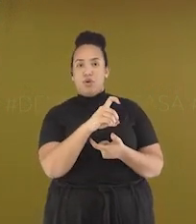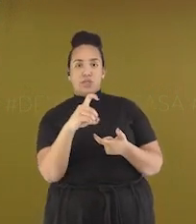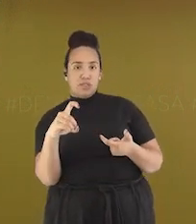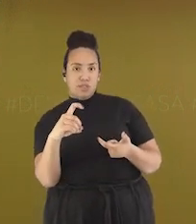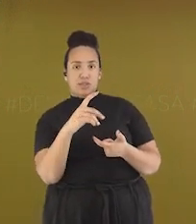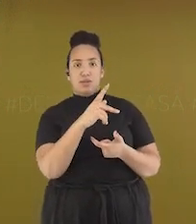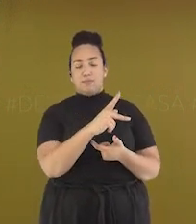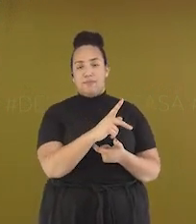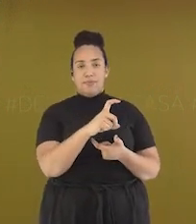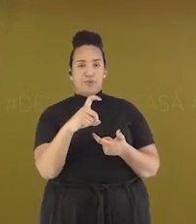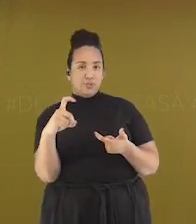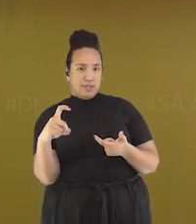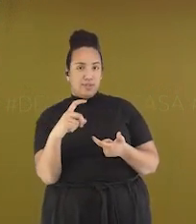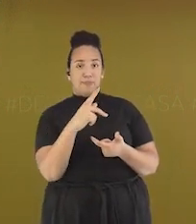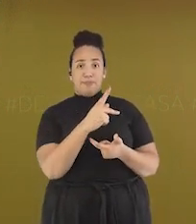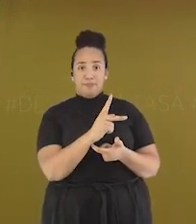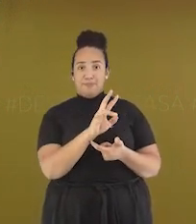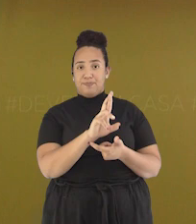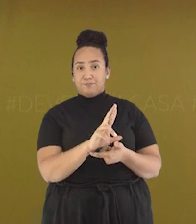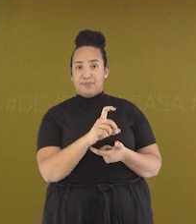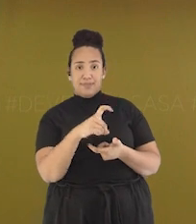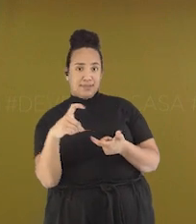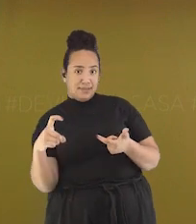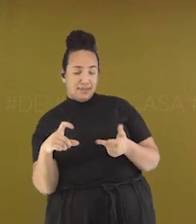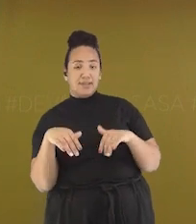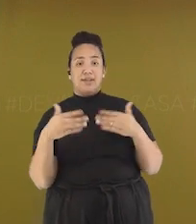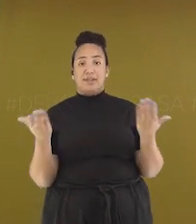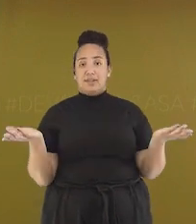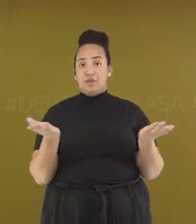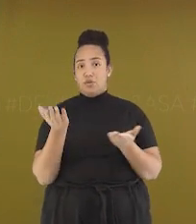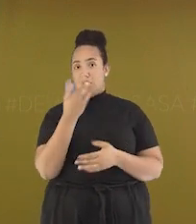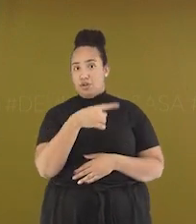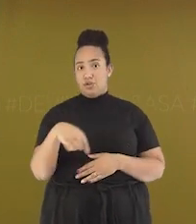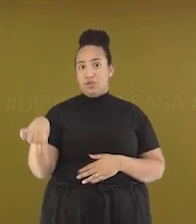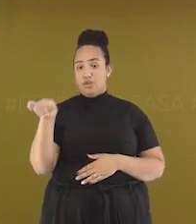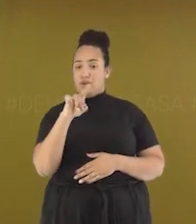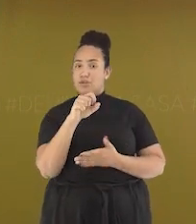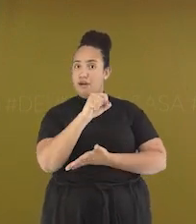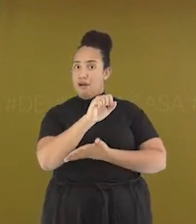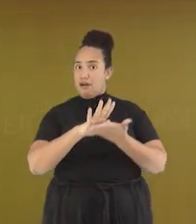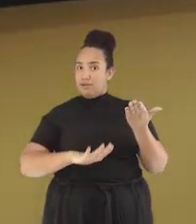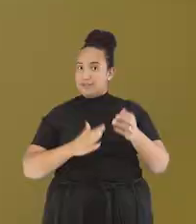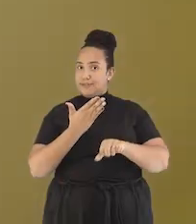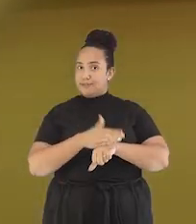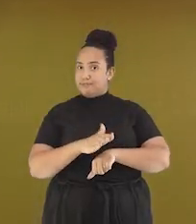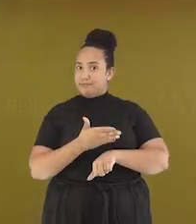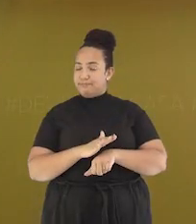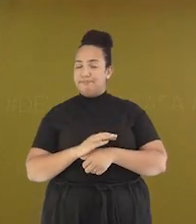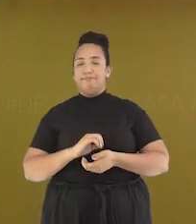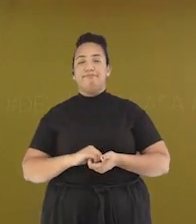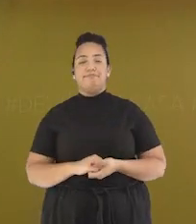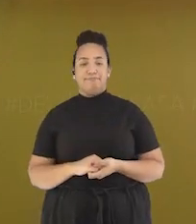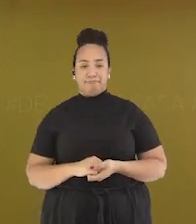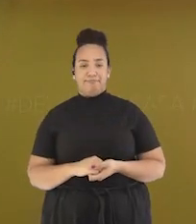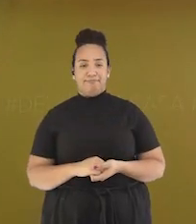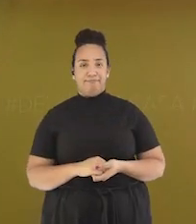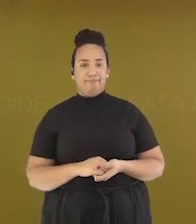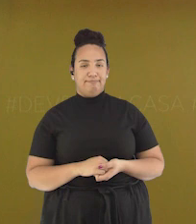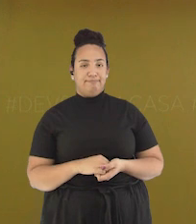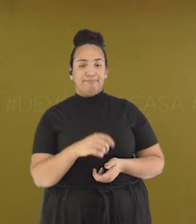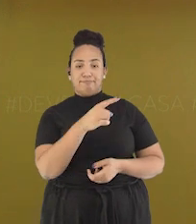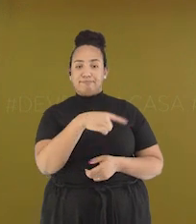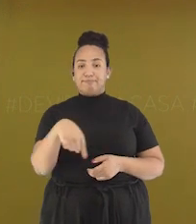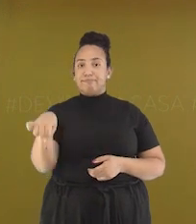proparoxítonas Vamos ampliar o conhecimento e realizar algumas atividades Analise